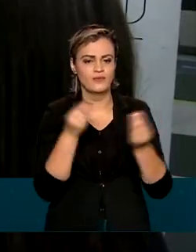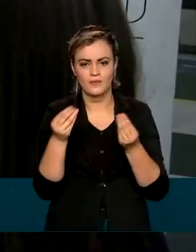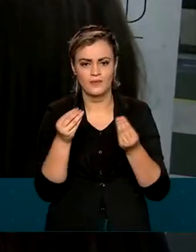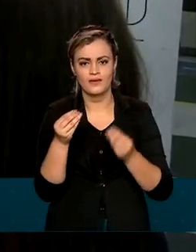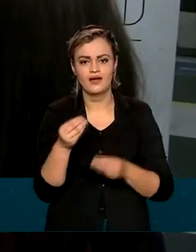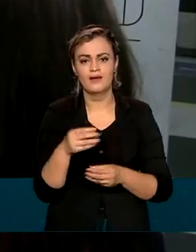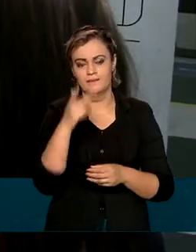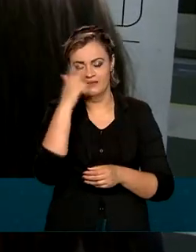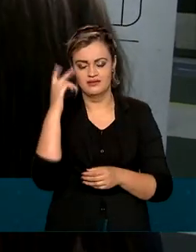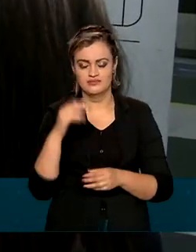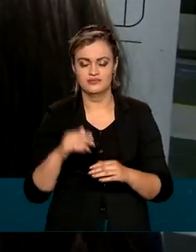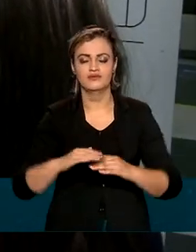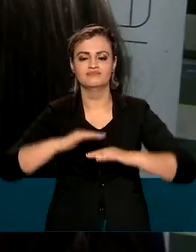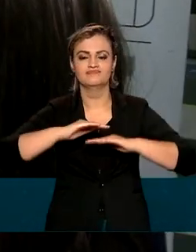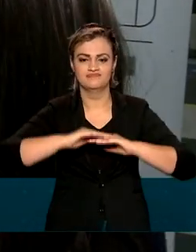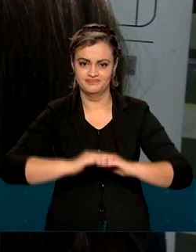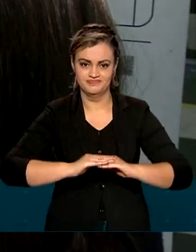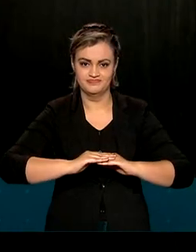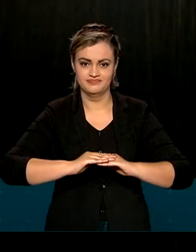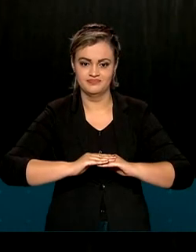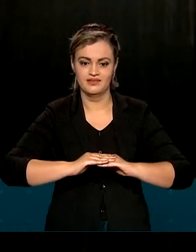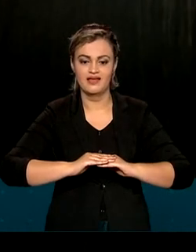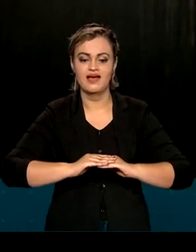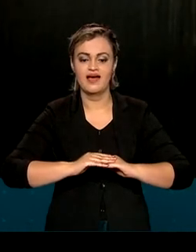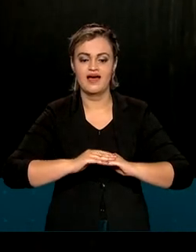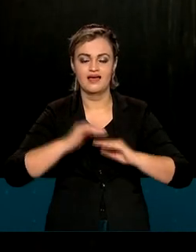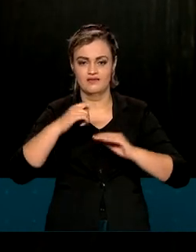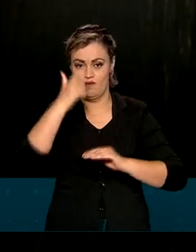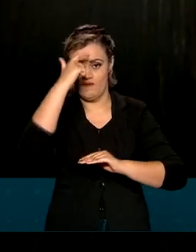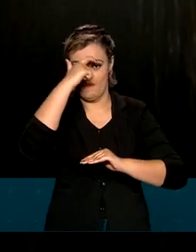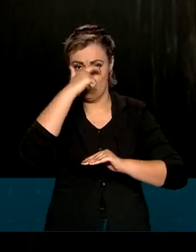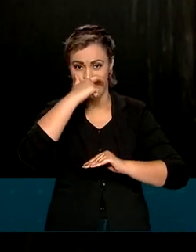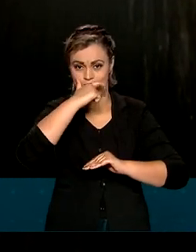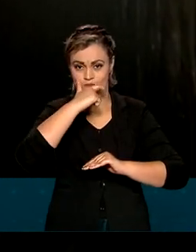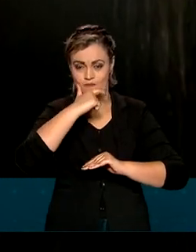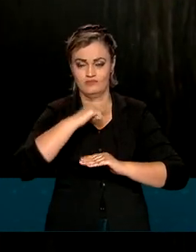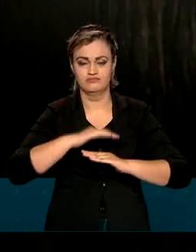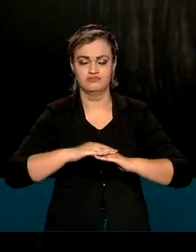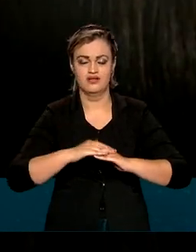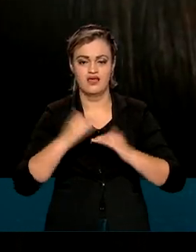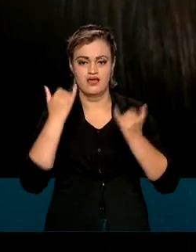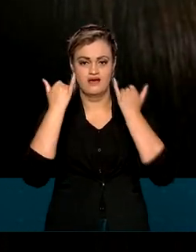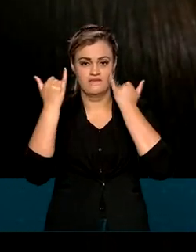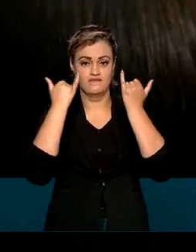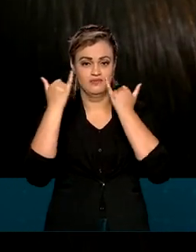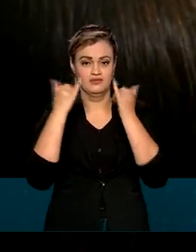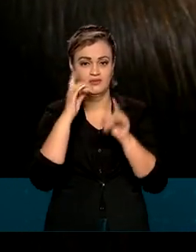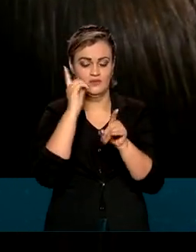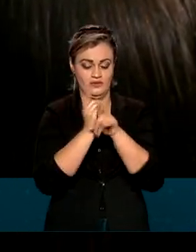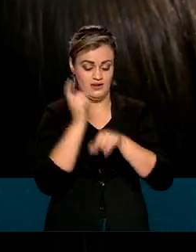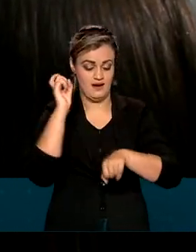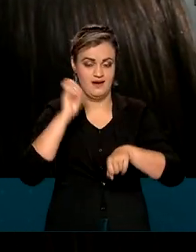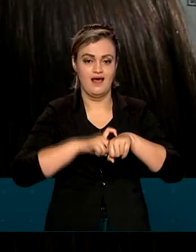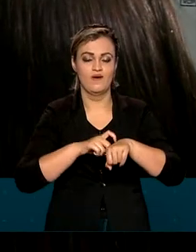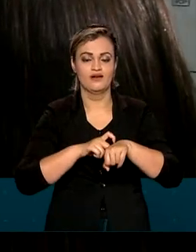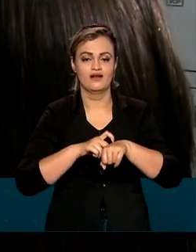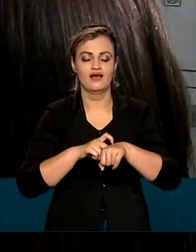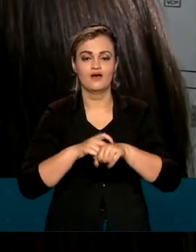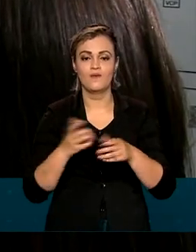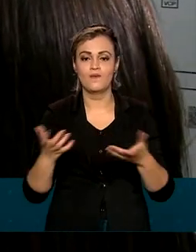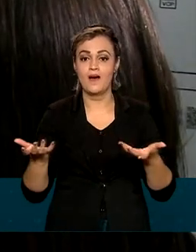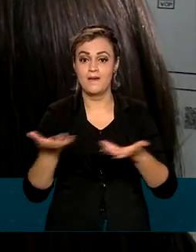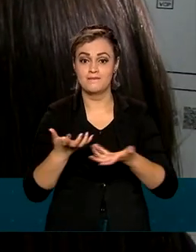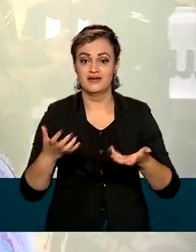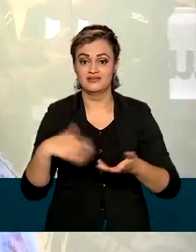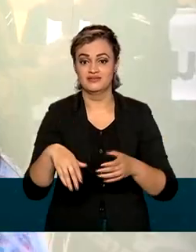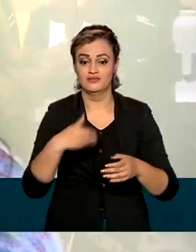o passageiro se apresenta no balcão da companhia aérea. A imagem do rosto é registrada e os dados são checados em segundos, junto à base do